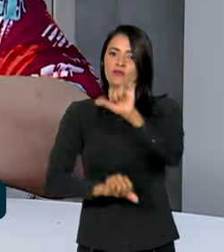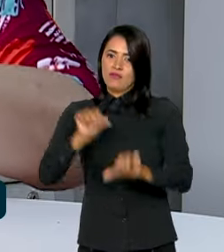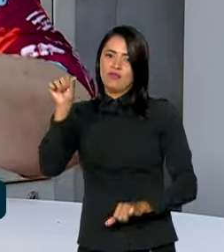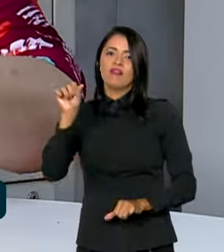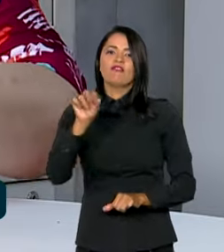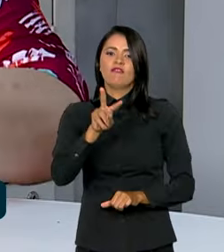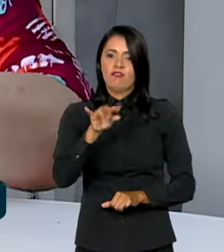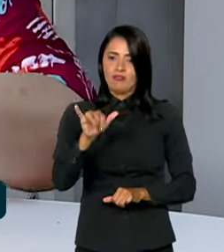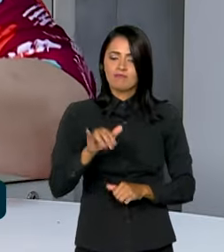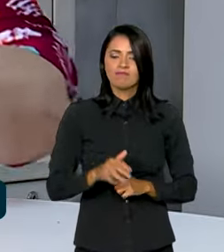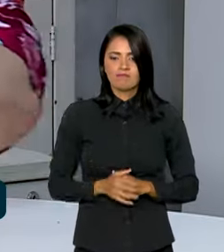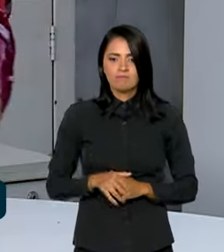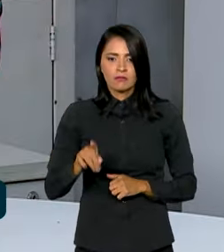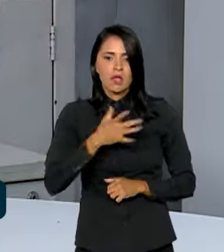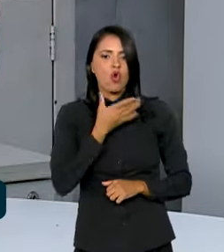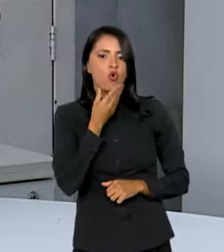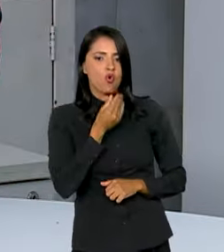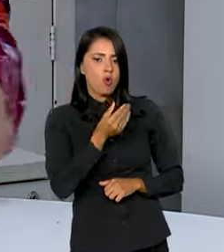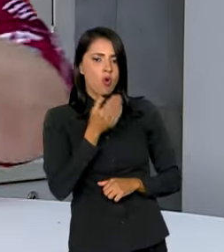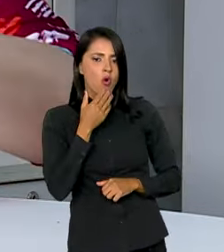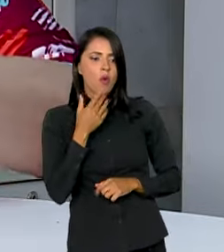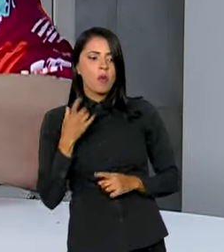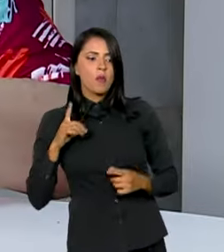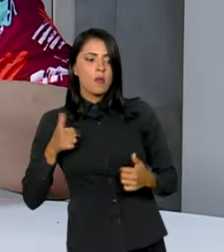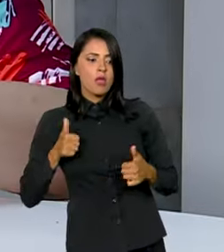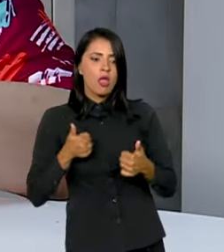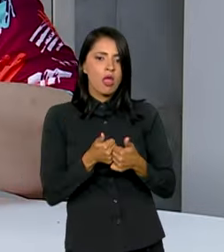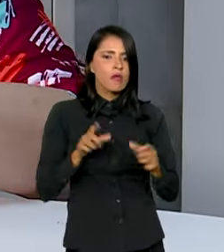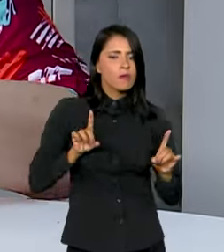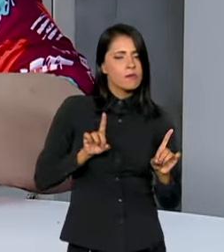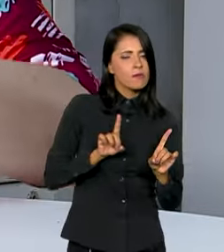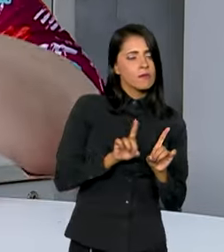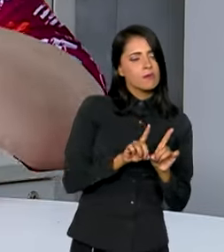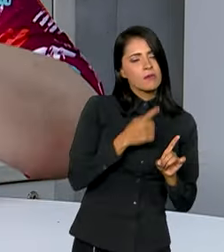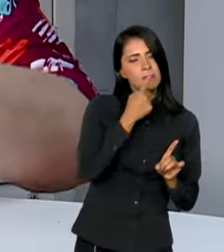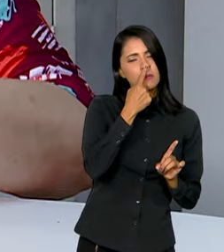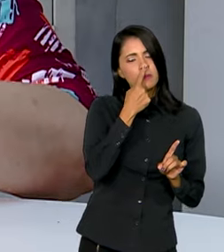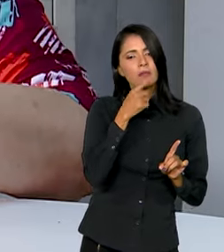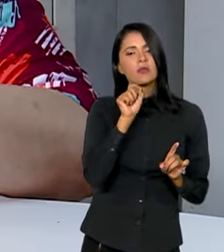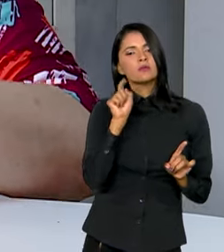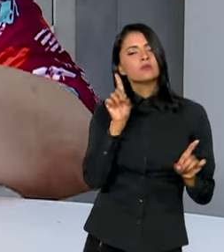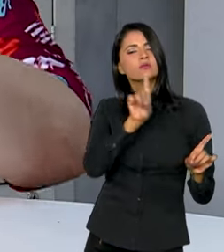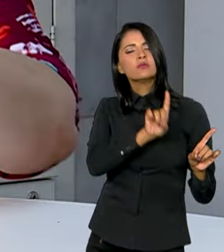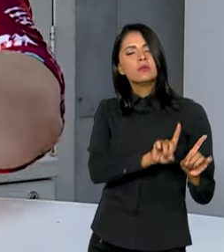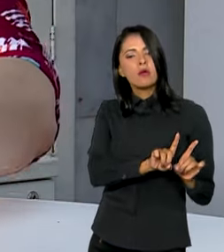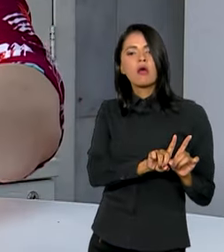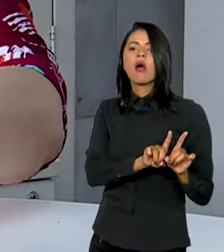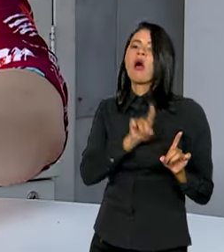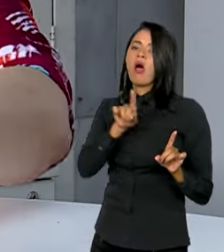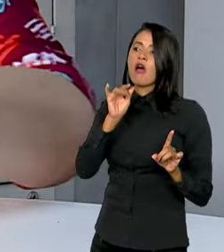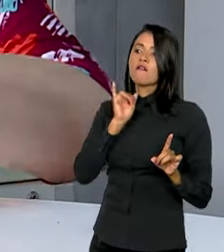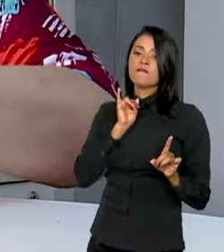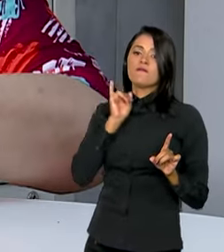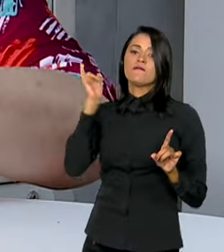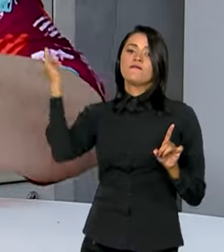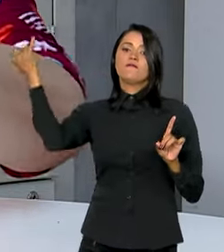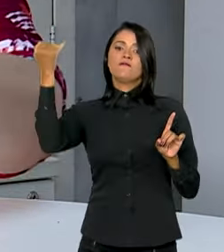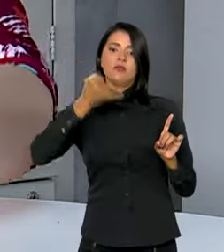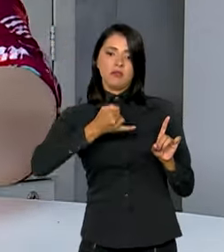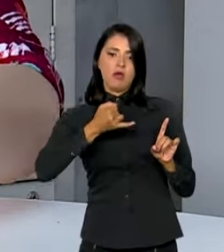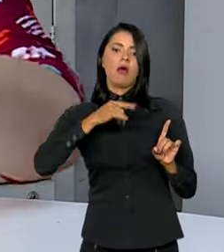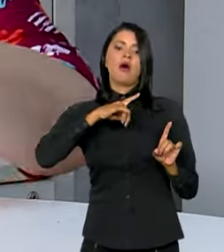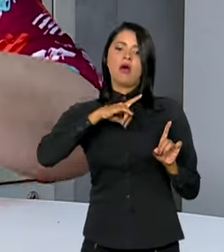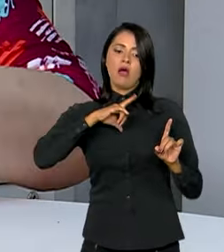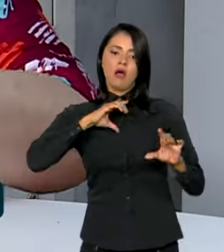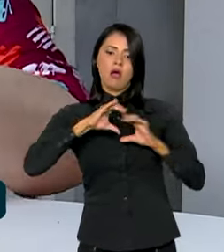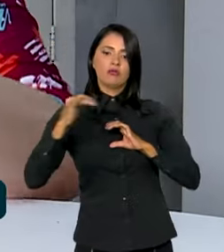Assim que o agressor tentar se aproximar da mulher, será avisado, haverá uma